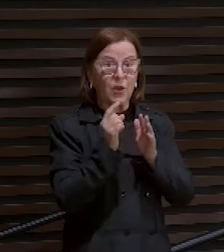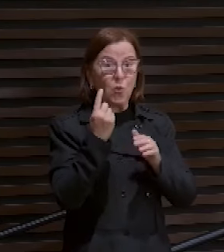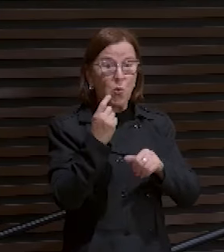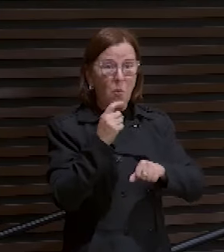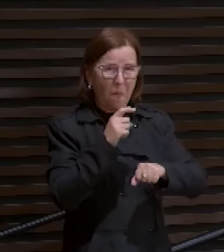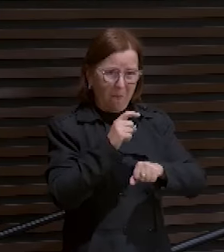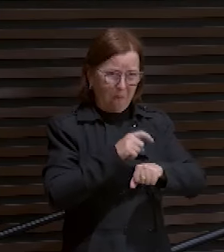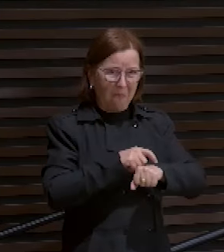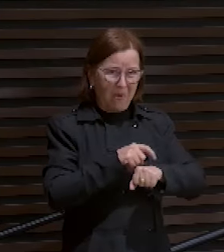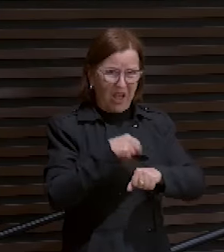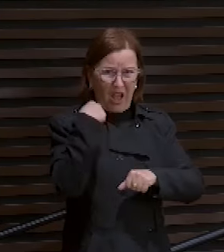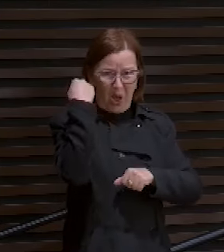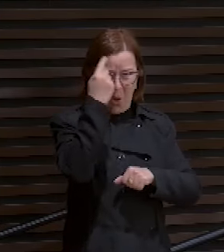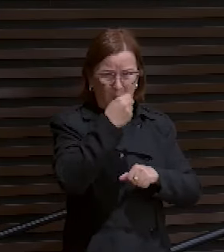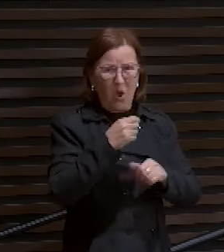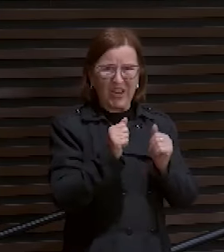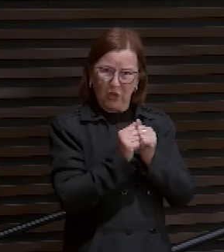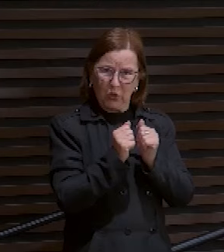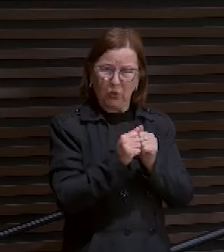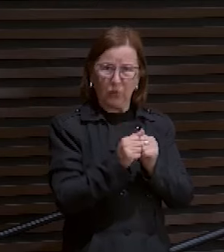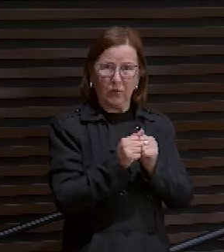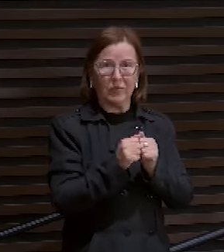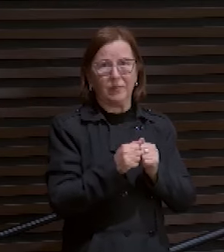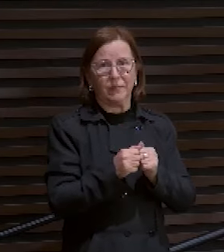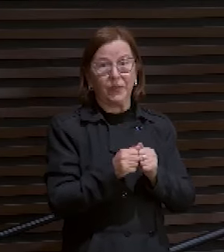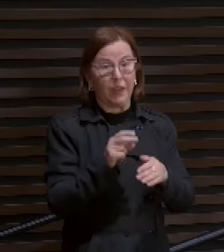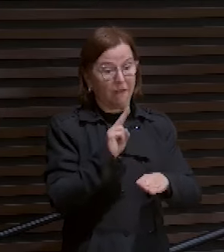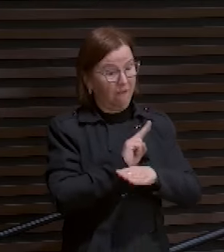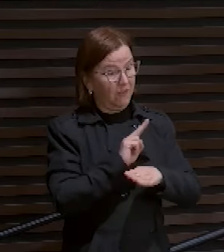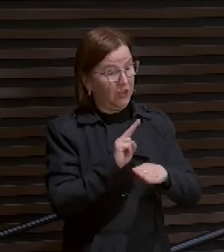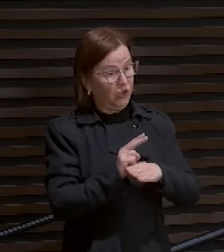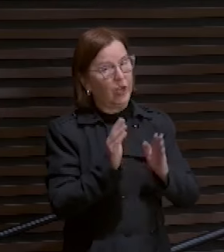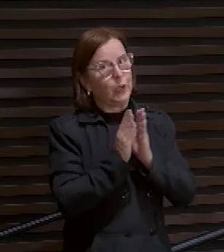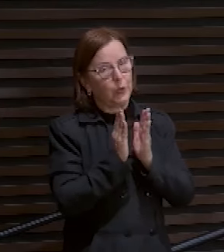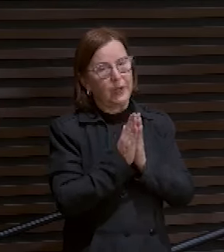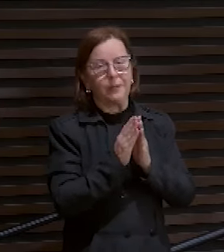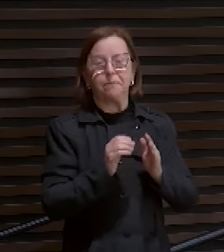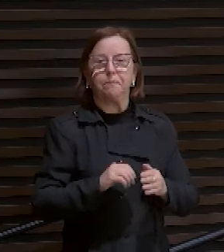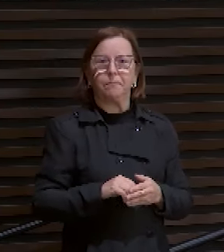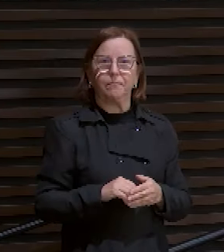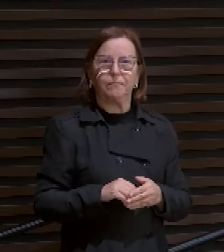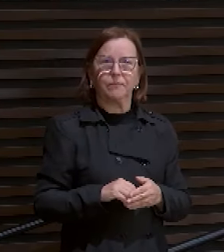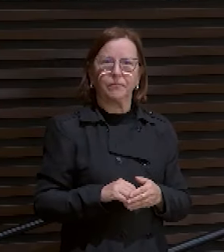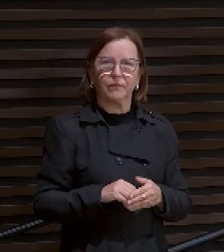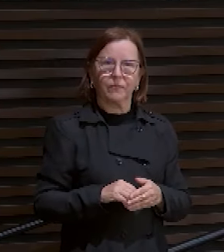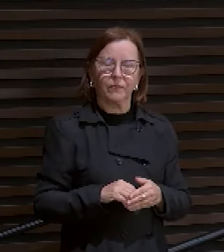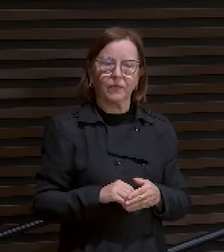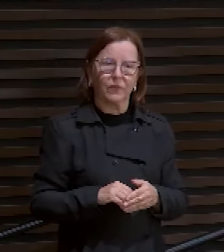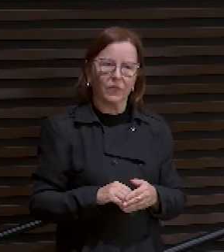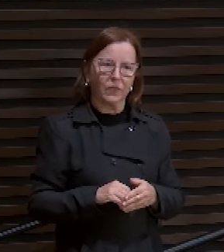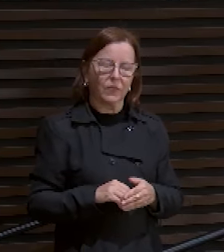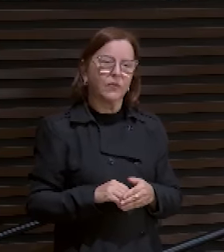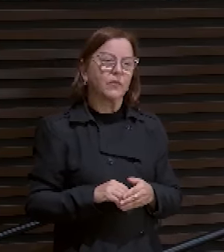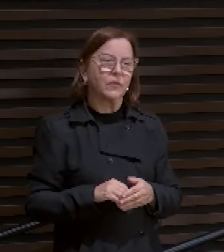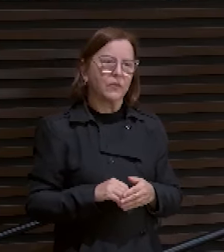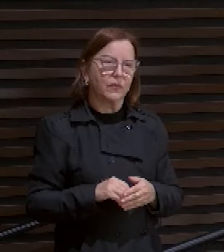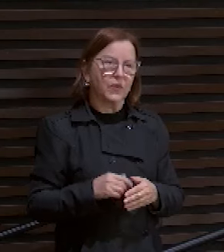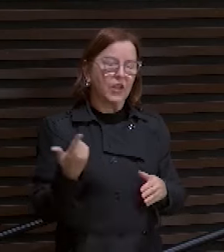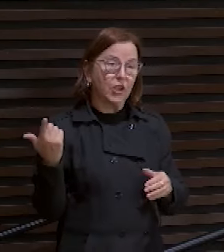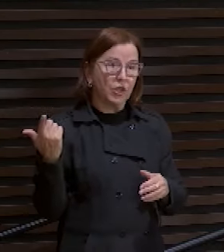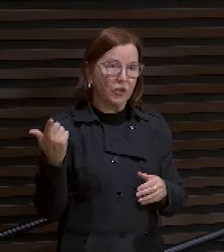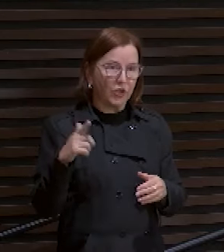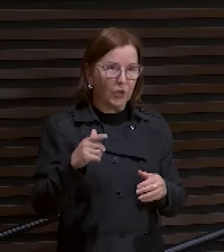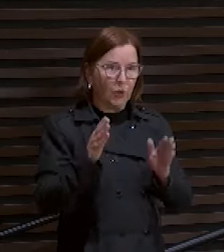verdade, está pronto. Mas a carne é fraca. Tornando-a retirar, sorou de novo. Dizendo. Meu pai, se não é